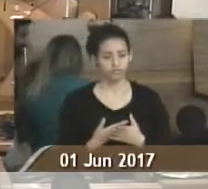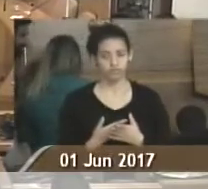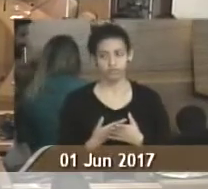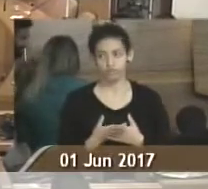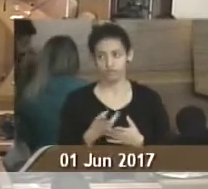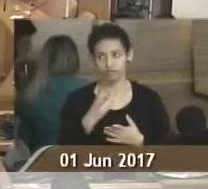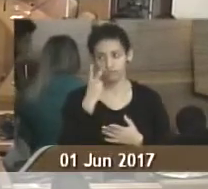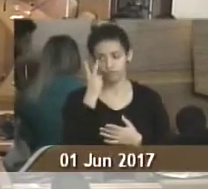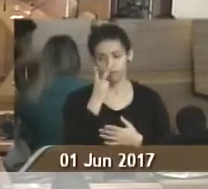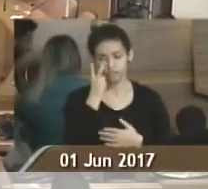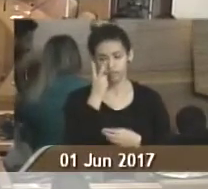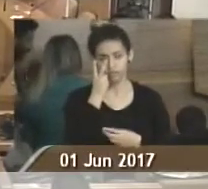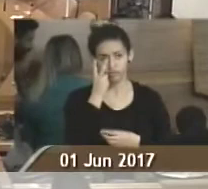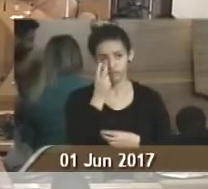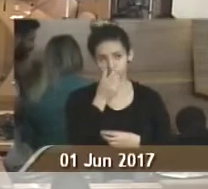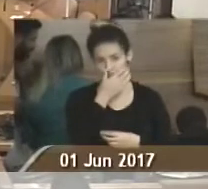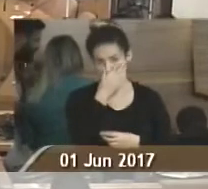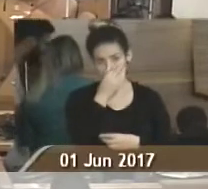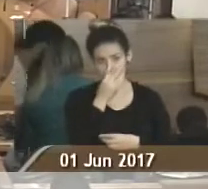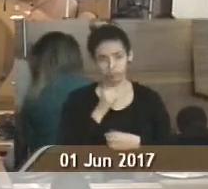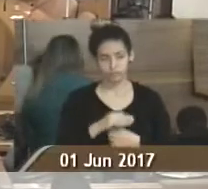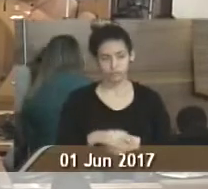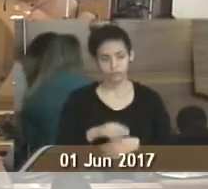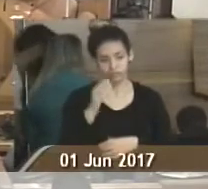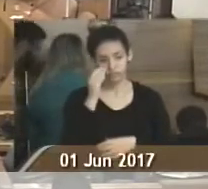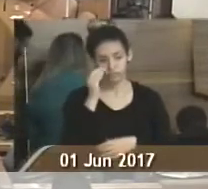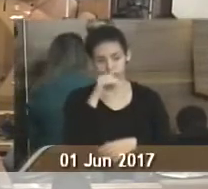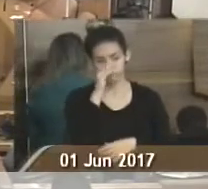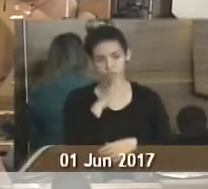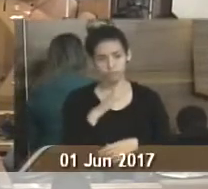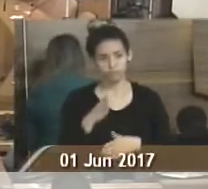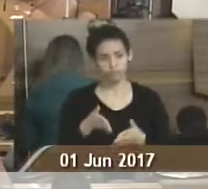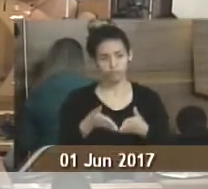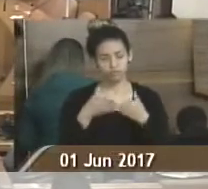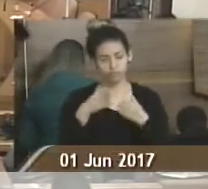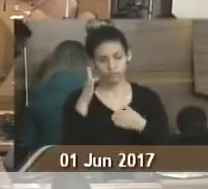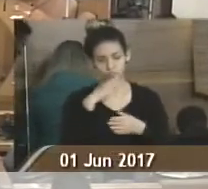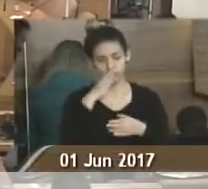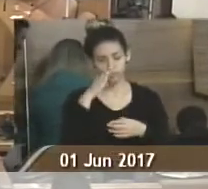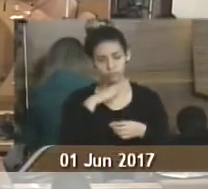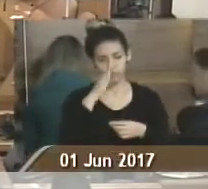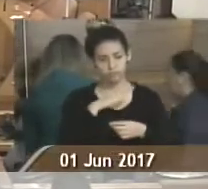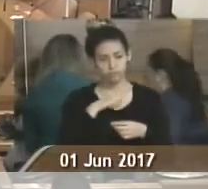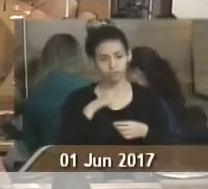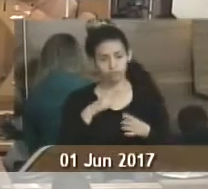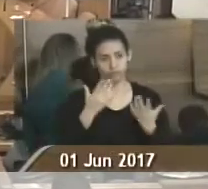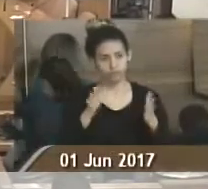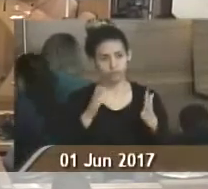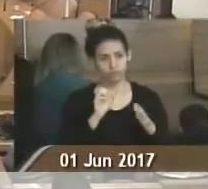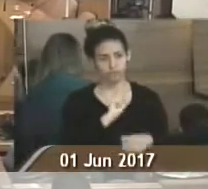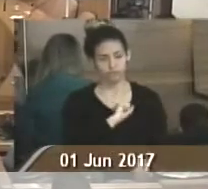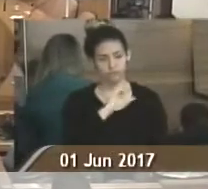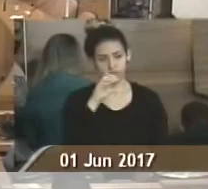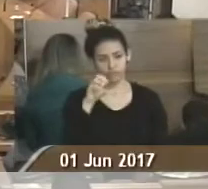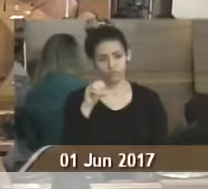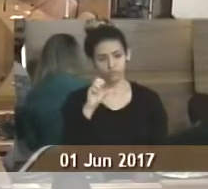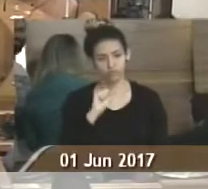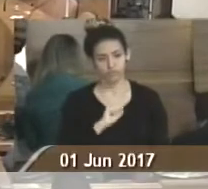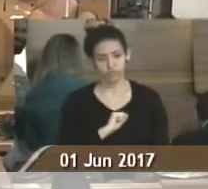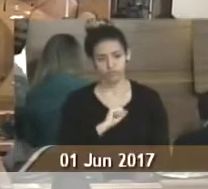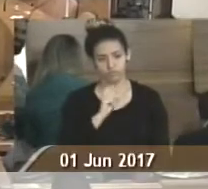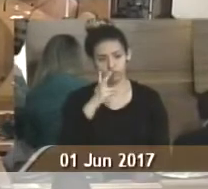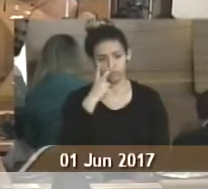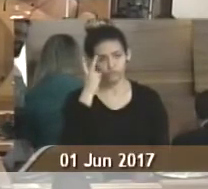verbal de autoria da vereadora Tite Brasil que solicitou o regime de urgência para a moção número 9, 2017